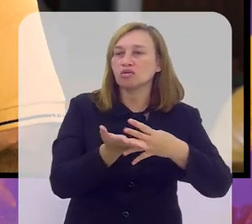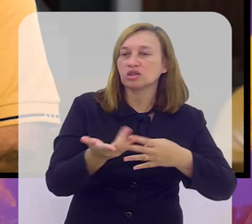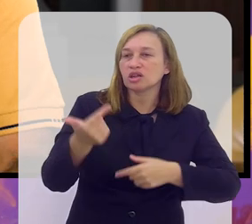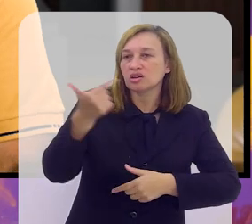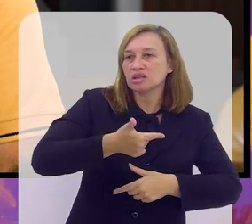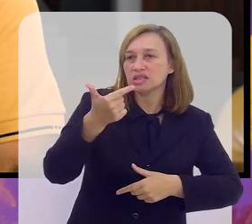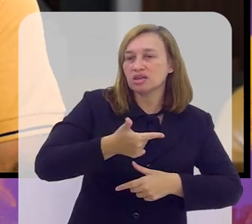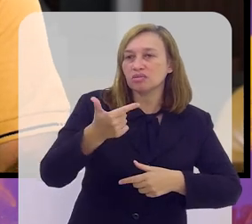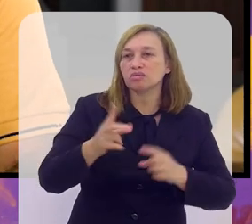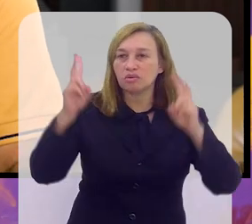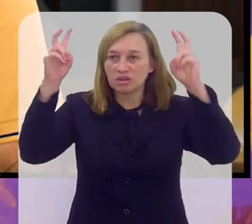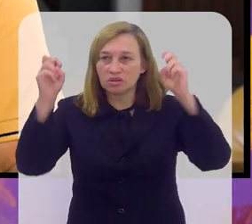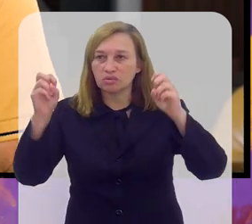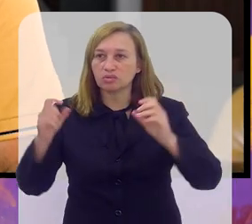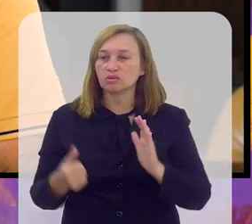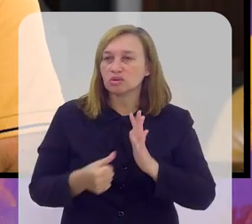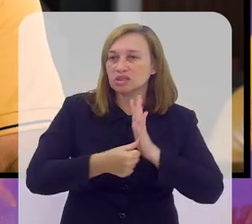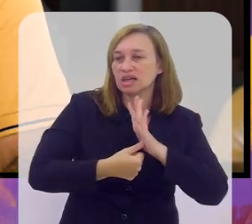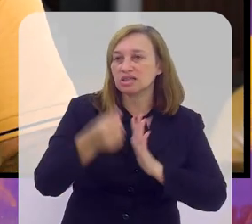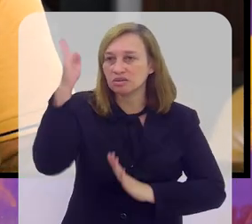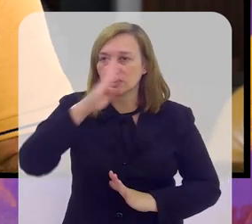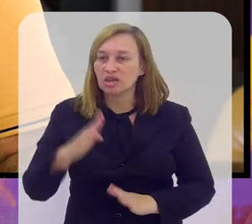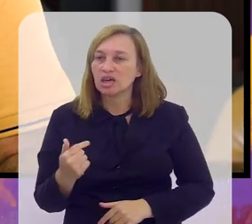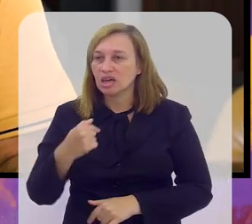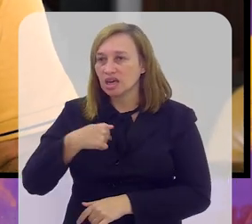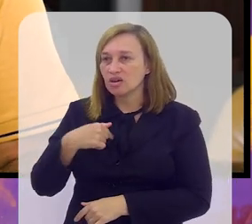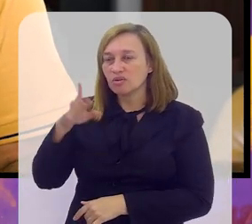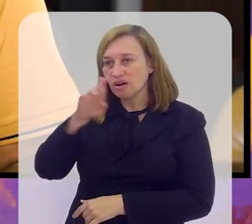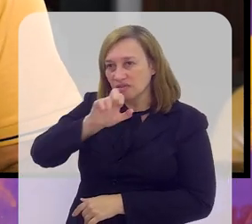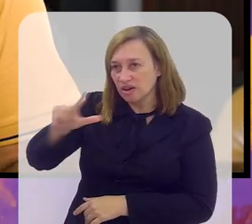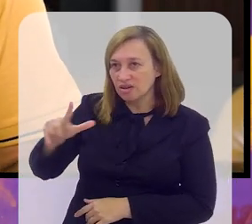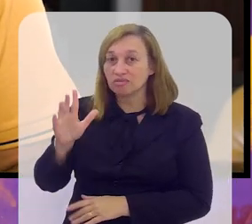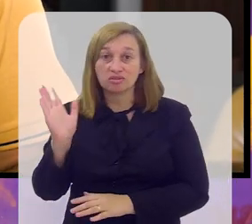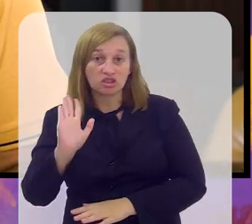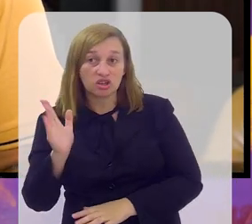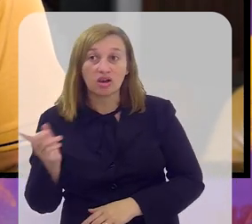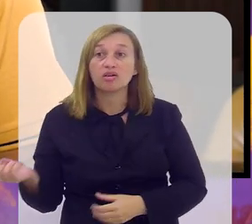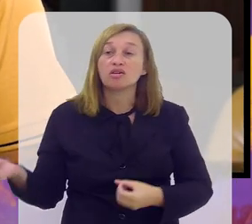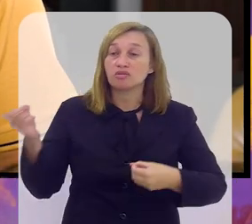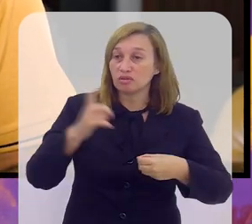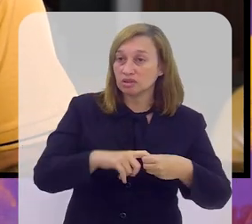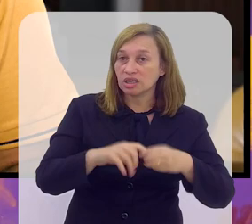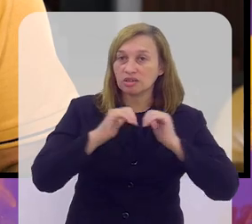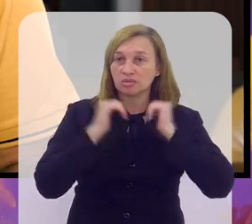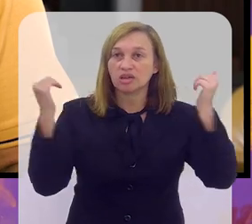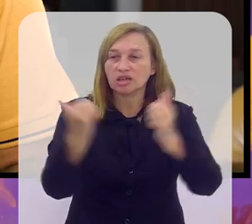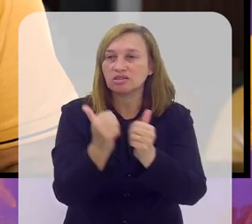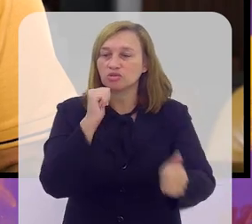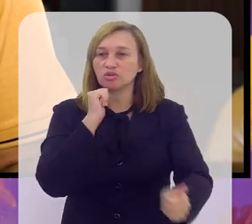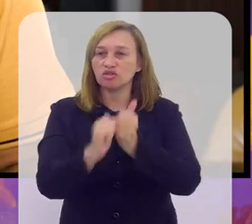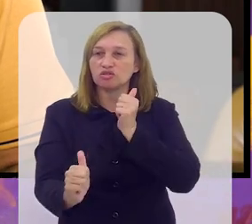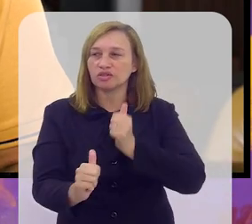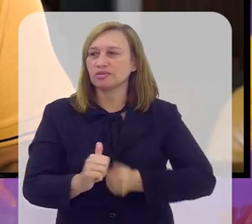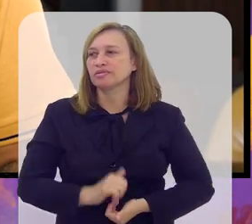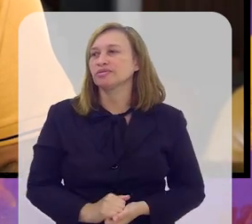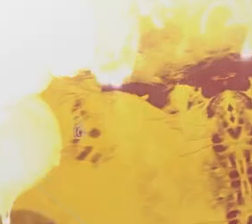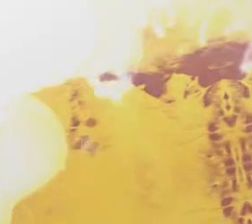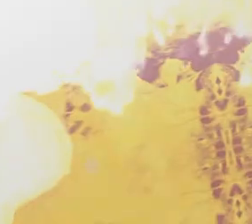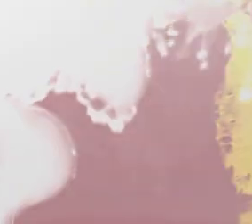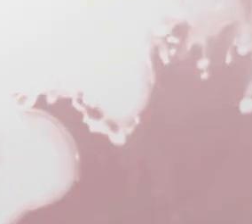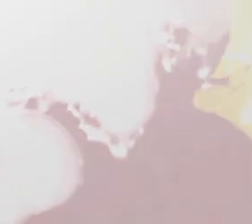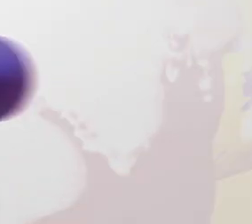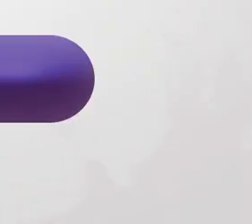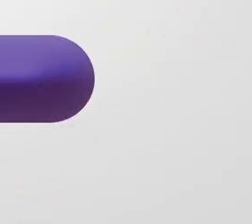ampliar esse assunto de seleção brasileira com os convocados, eu e o Rafael Marques, já já, no Arena Esportiva.